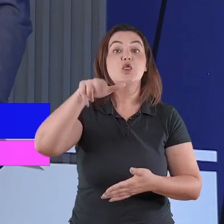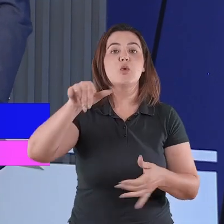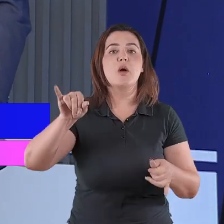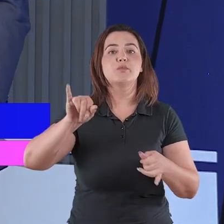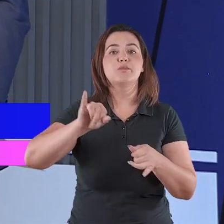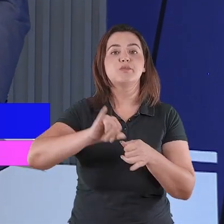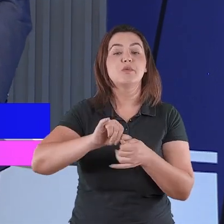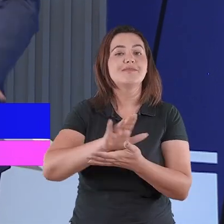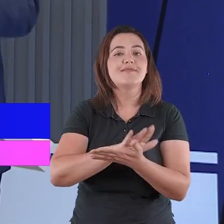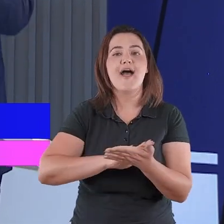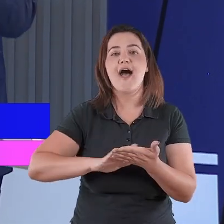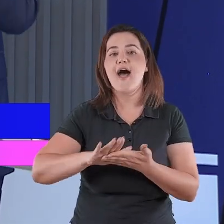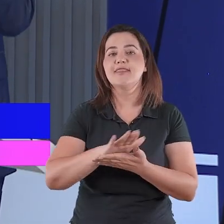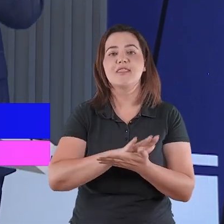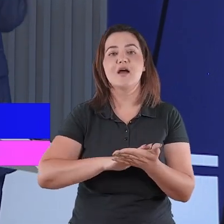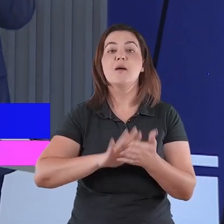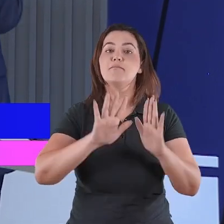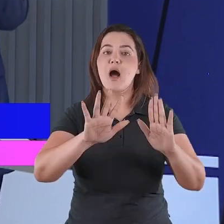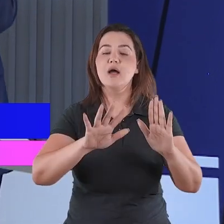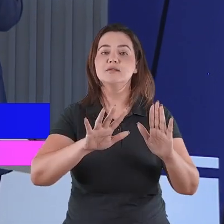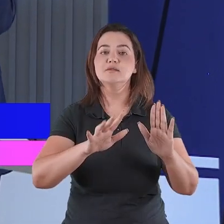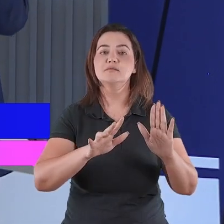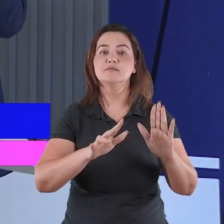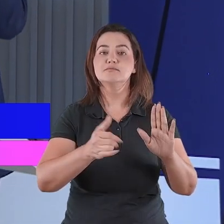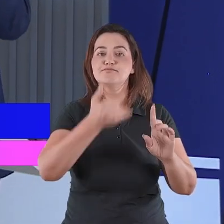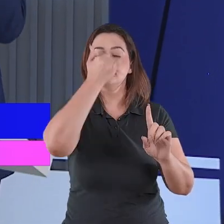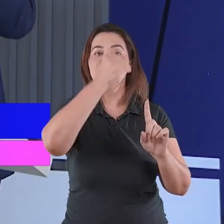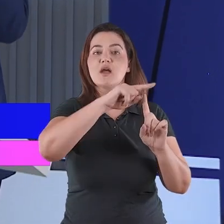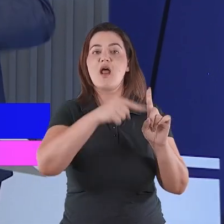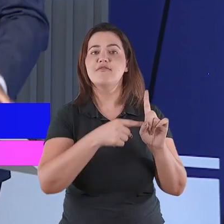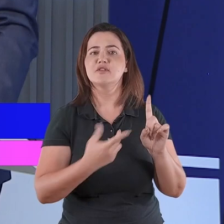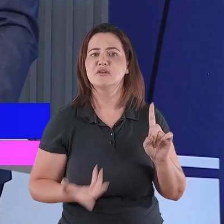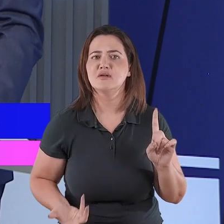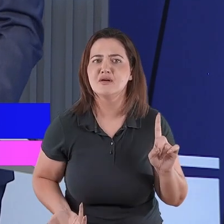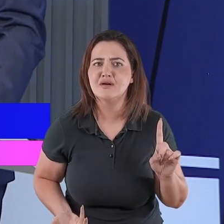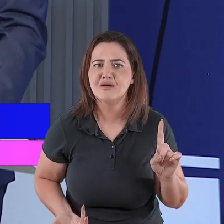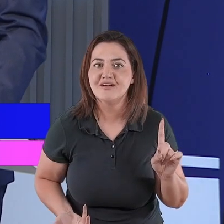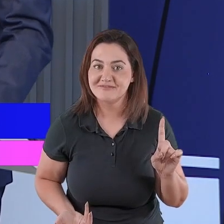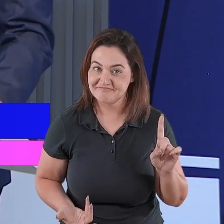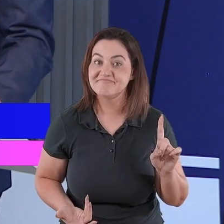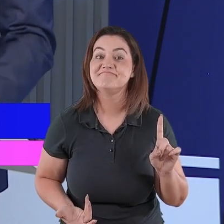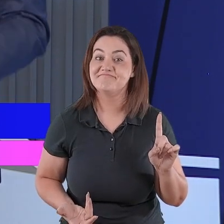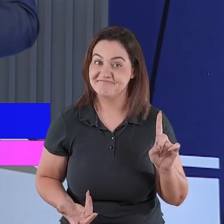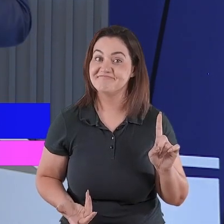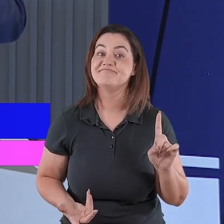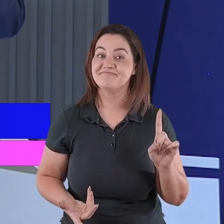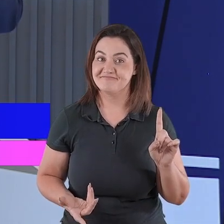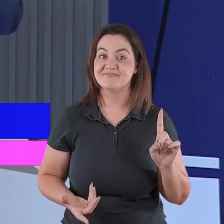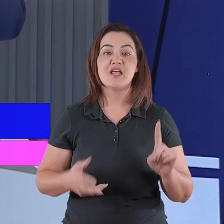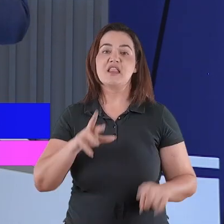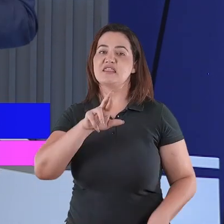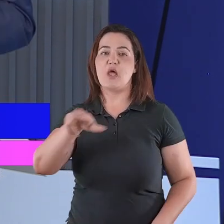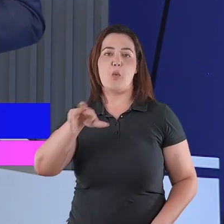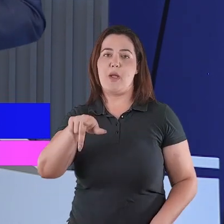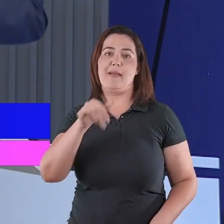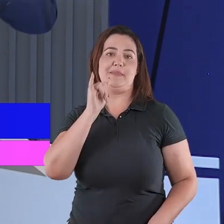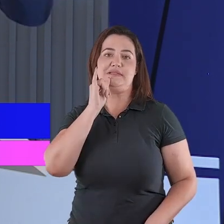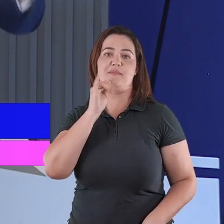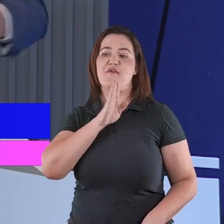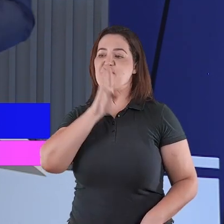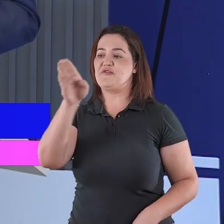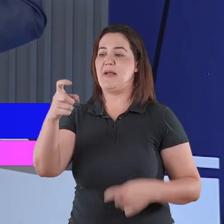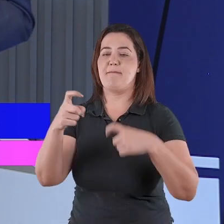mais moderna, mas nós não estamos falando desse tipo de nascimento, nós não estamos falando de experimentos